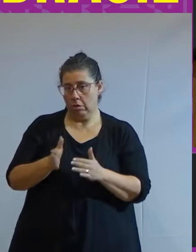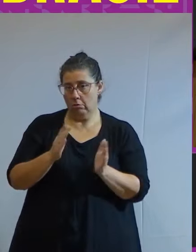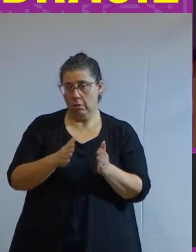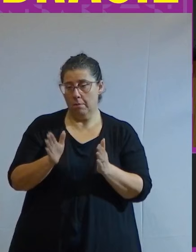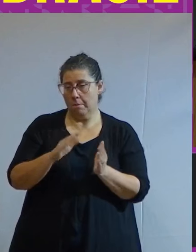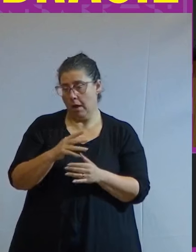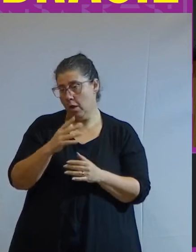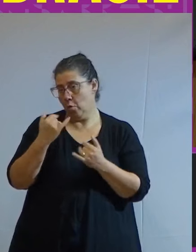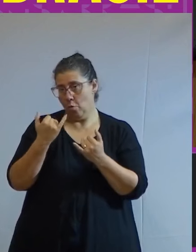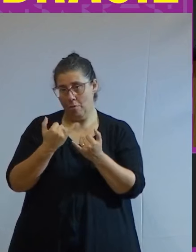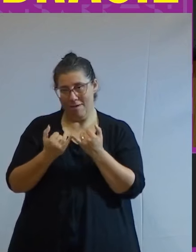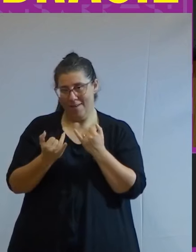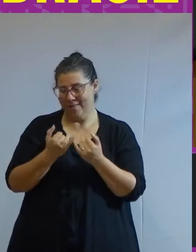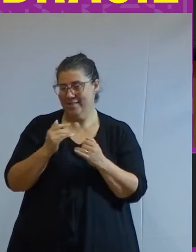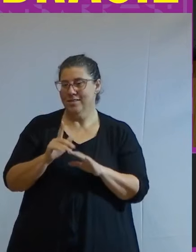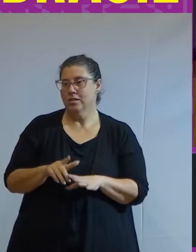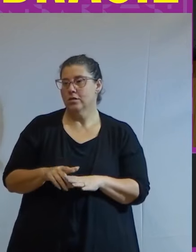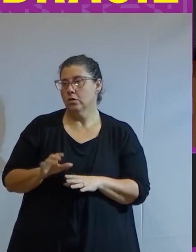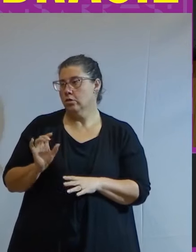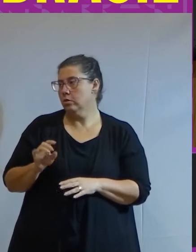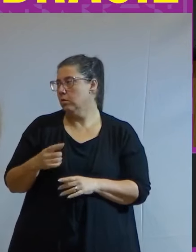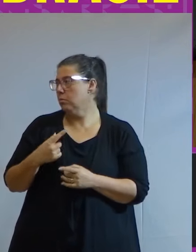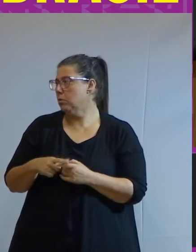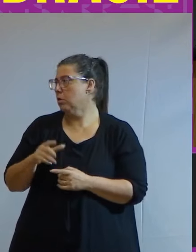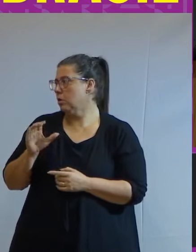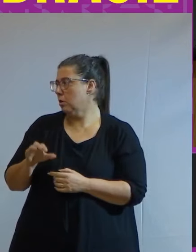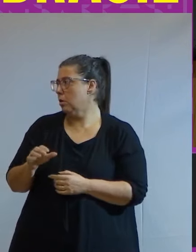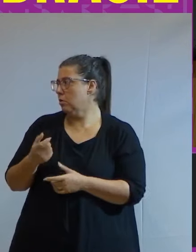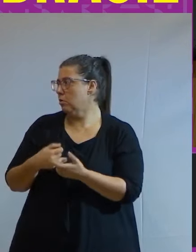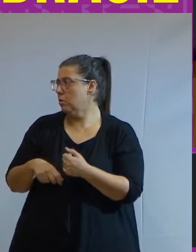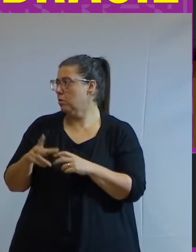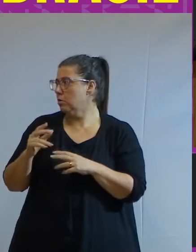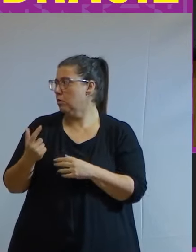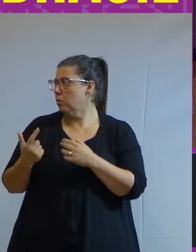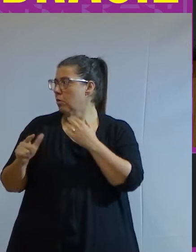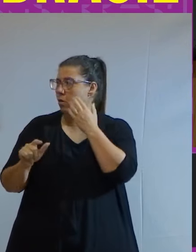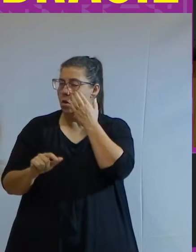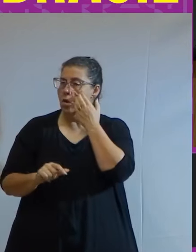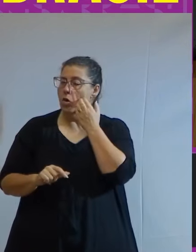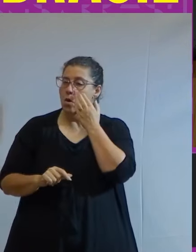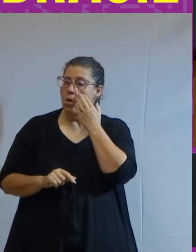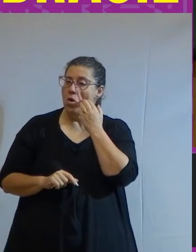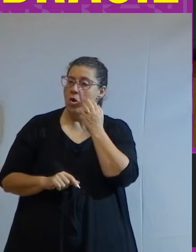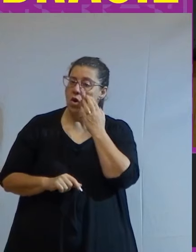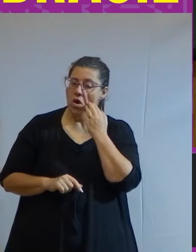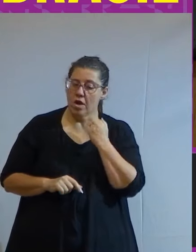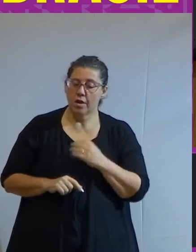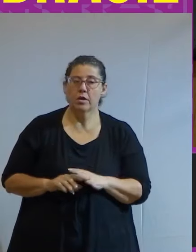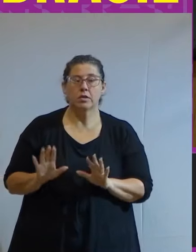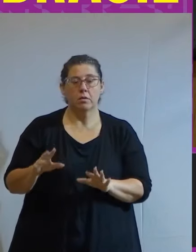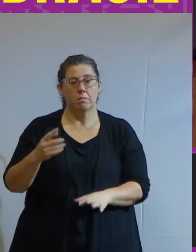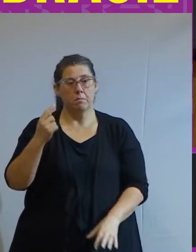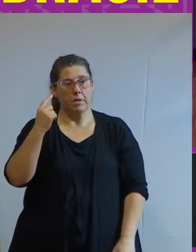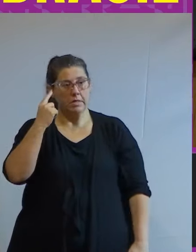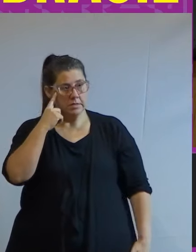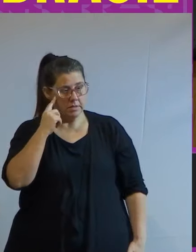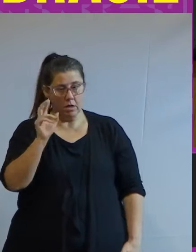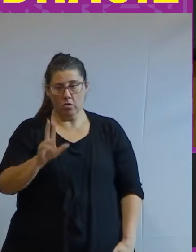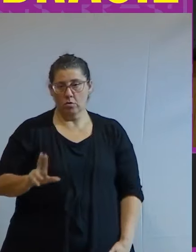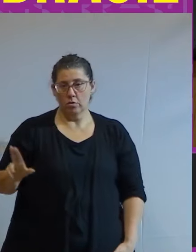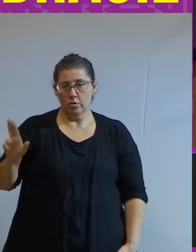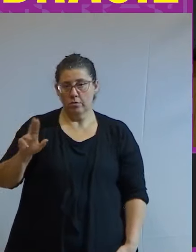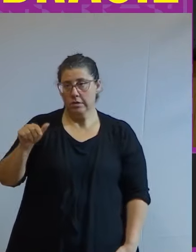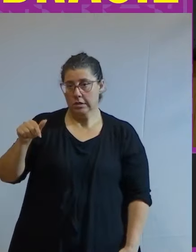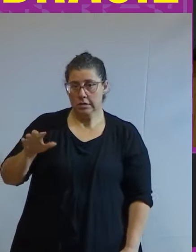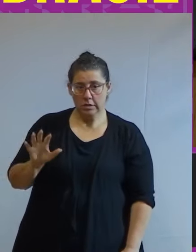não tem nada além disso porque é um negócio como outro qualquer então pensar em universidade neste